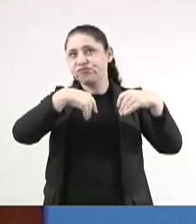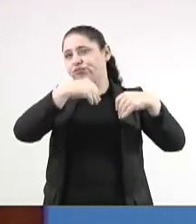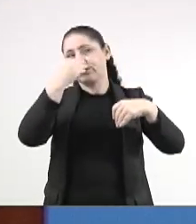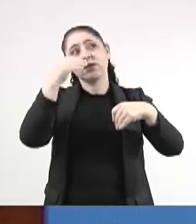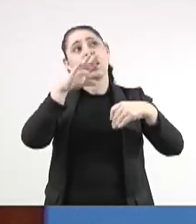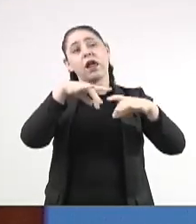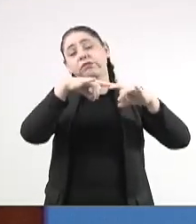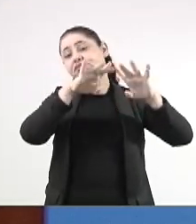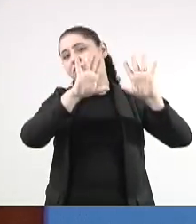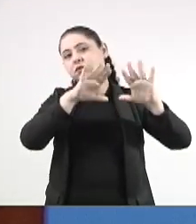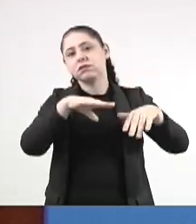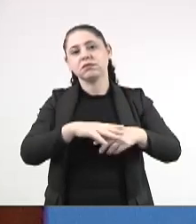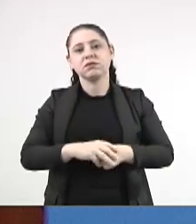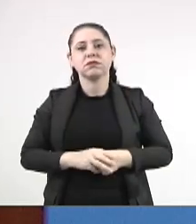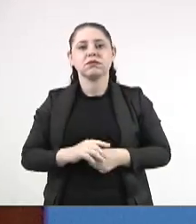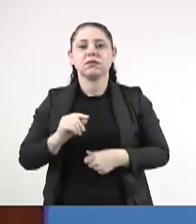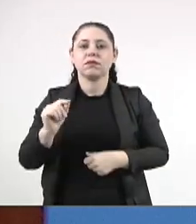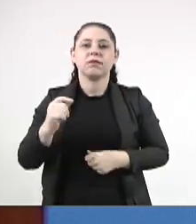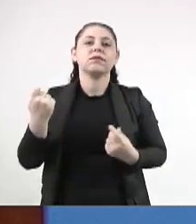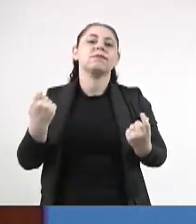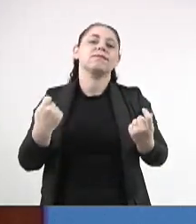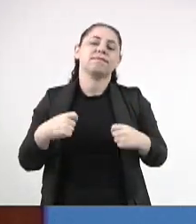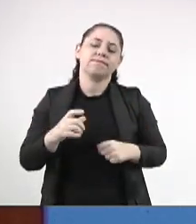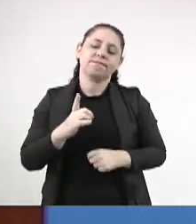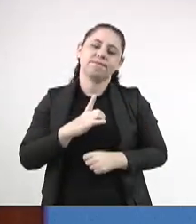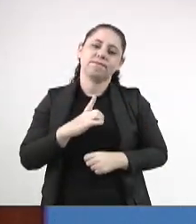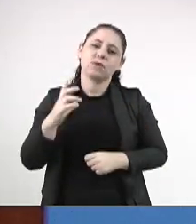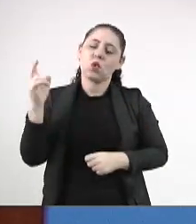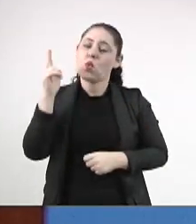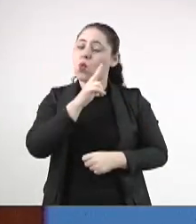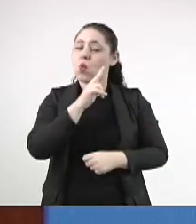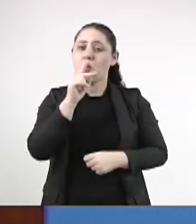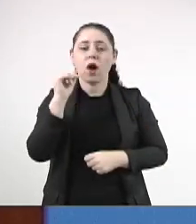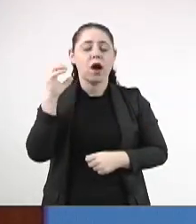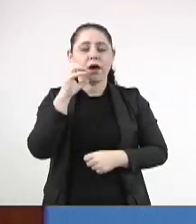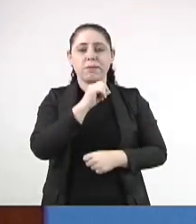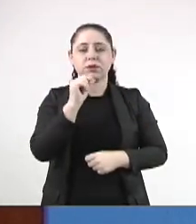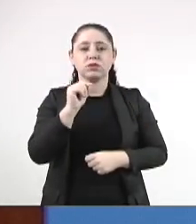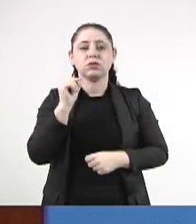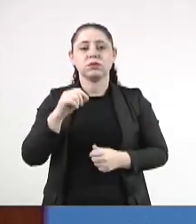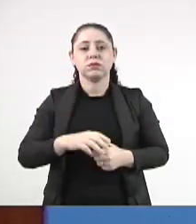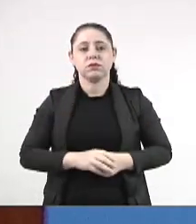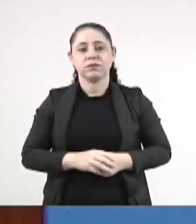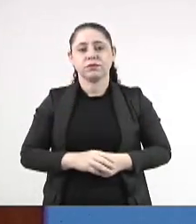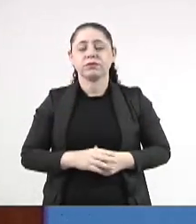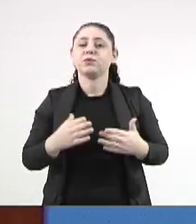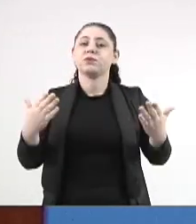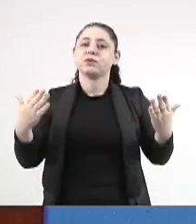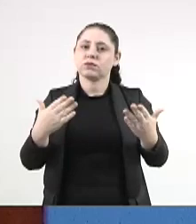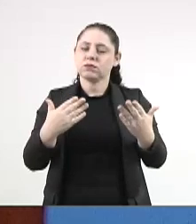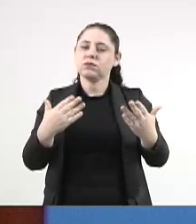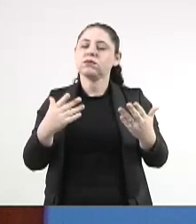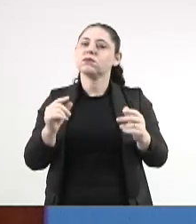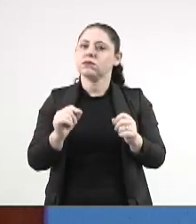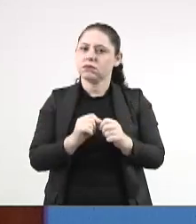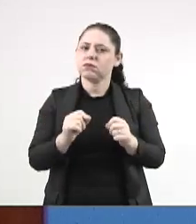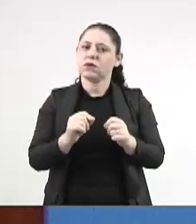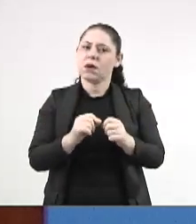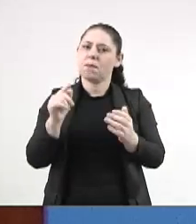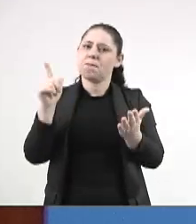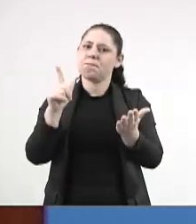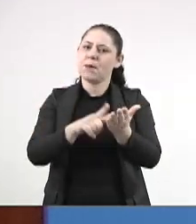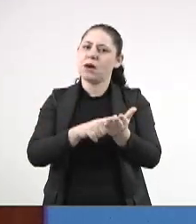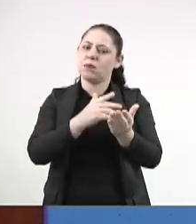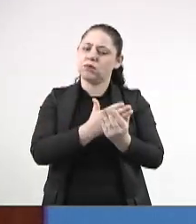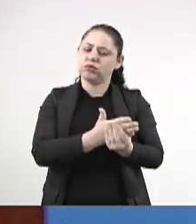Então, assim, o que tem que ter, urgentemente, nós estamos entrando com uma representação, estou dizendo das